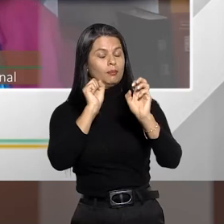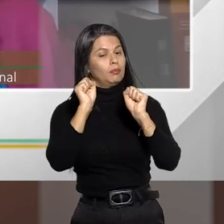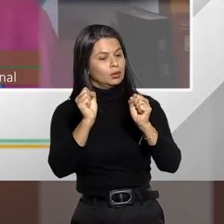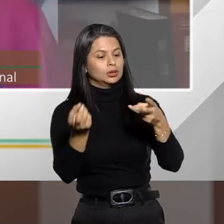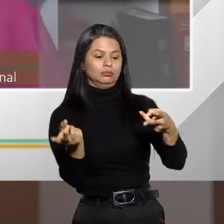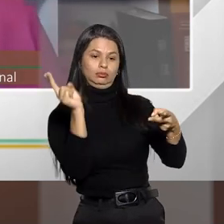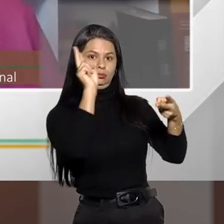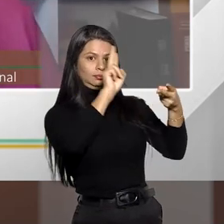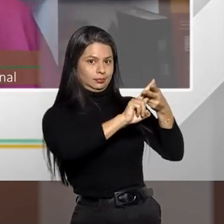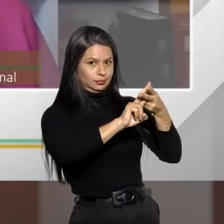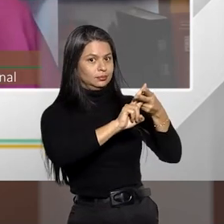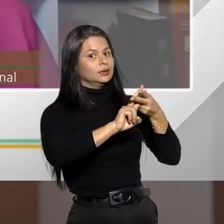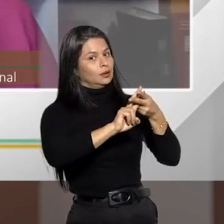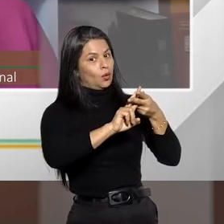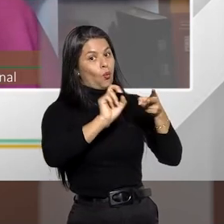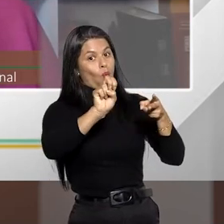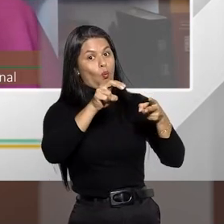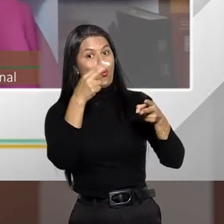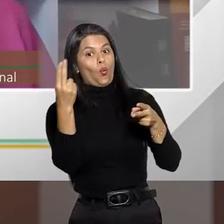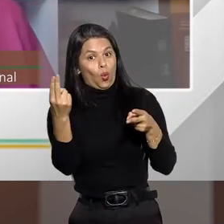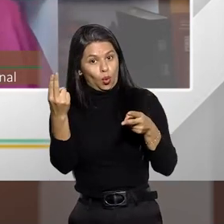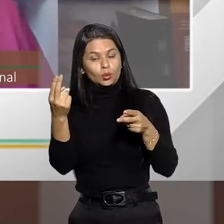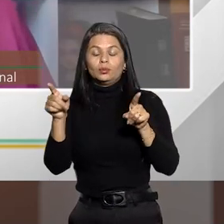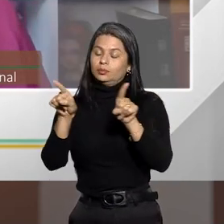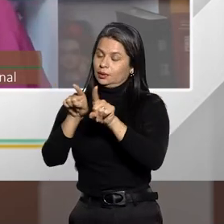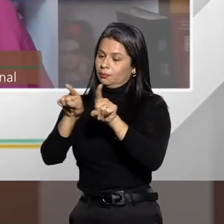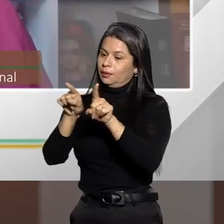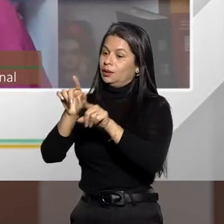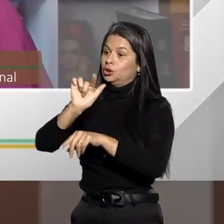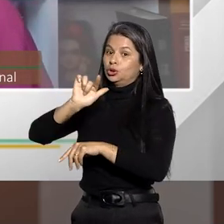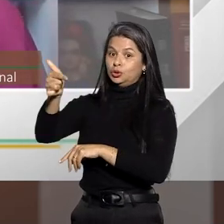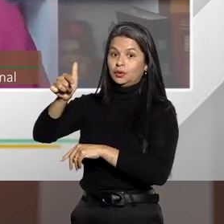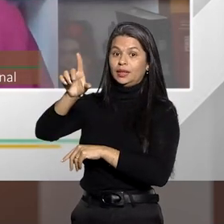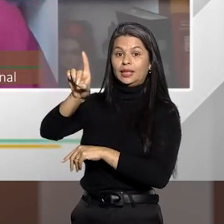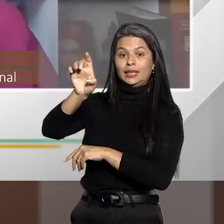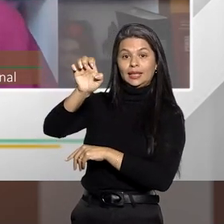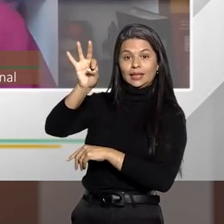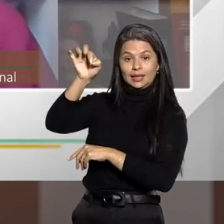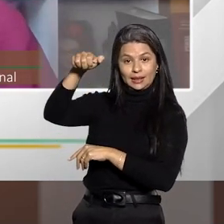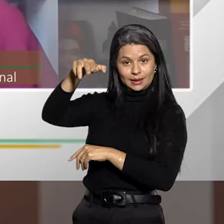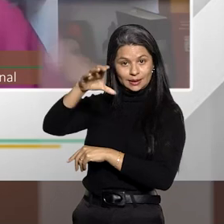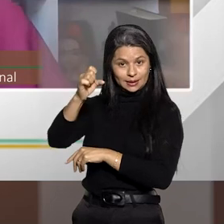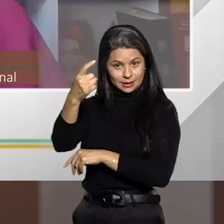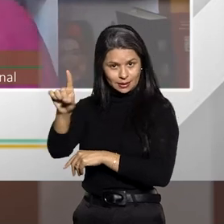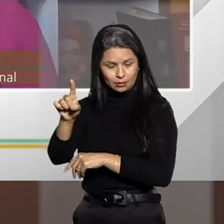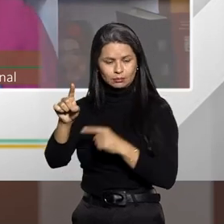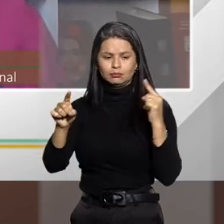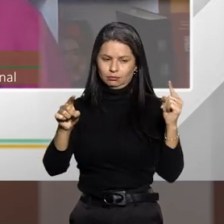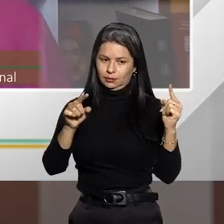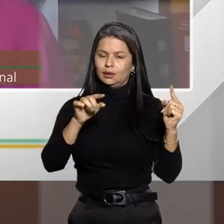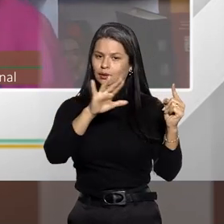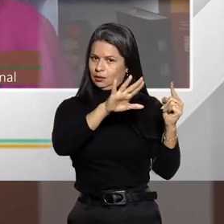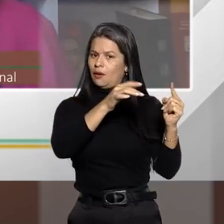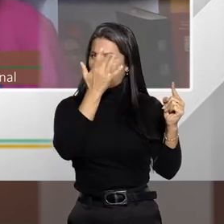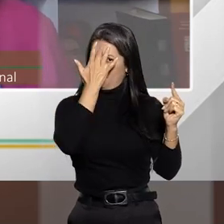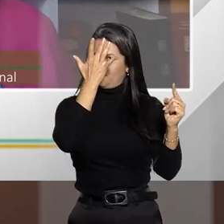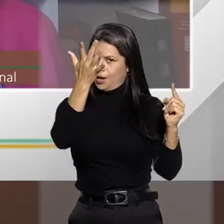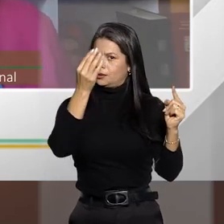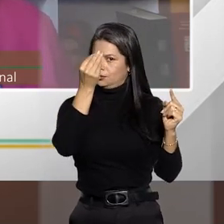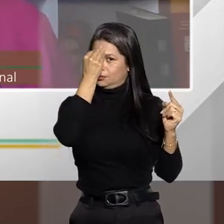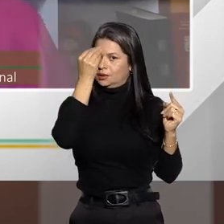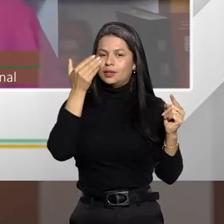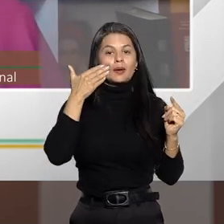e um outro crime punido com detenção. Então vamos a esse exemplo primeiro, que eu acho que fica mais didático, mais fácil da gente